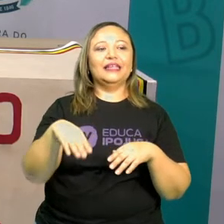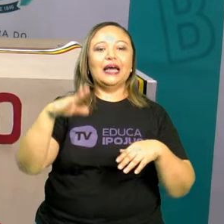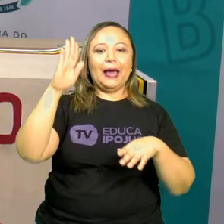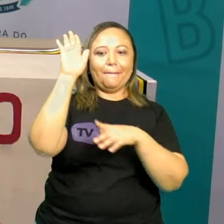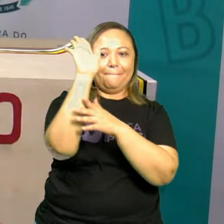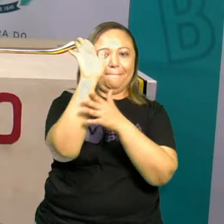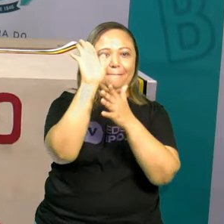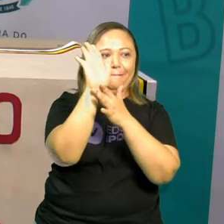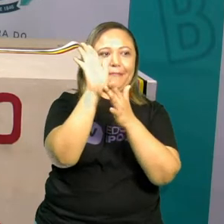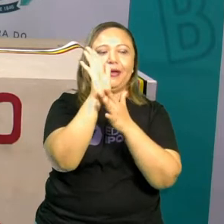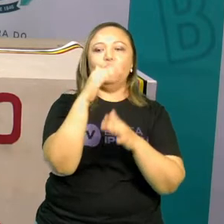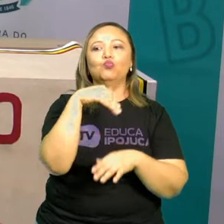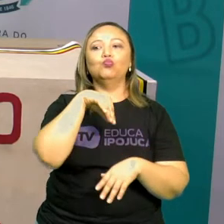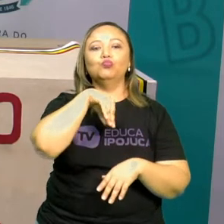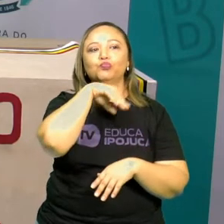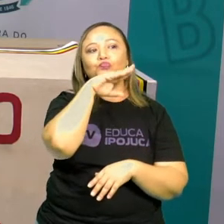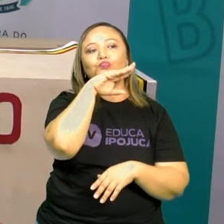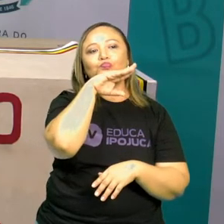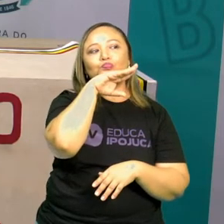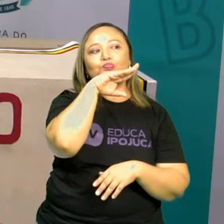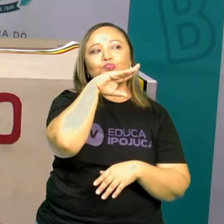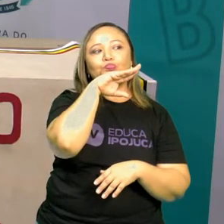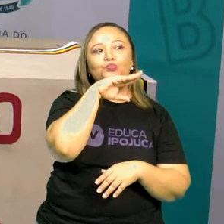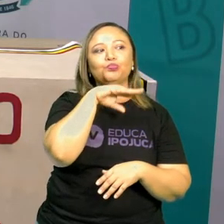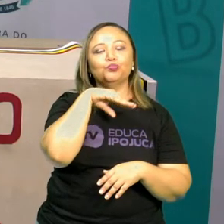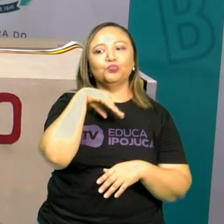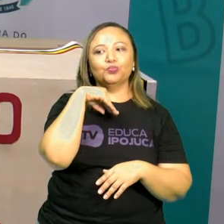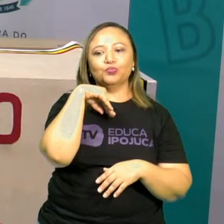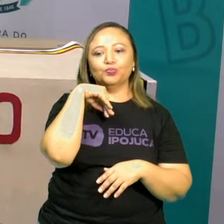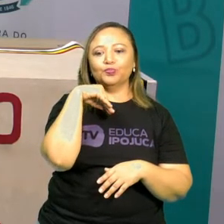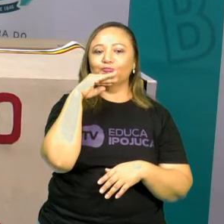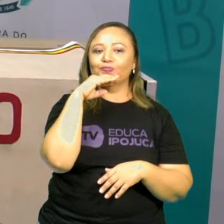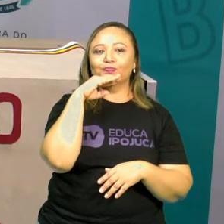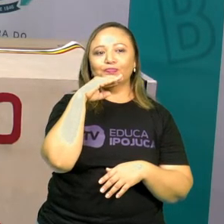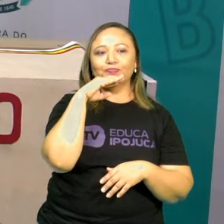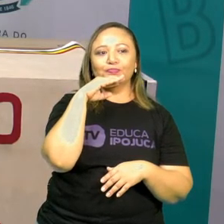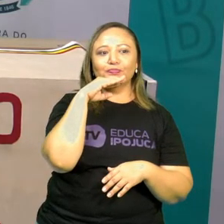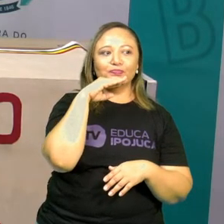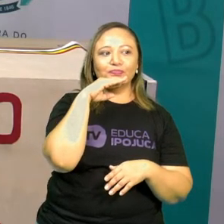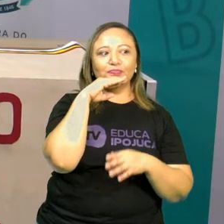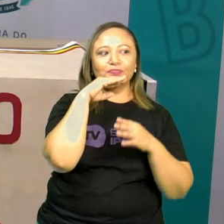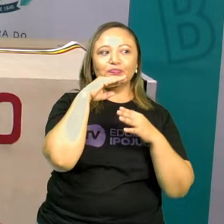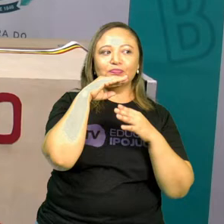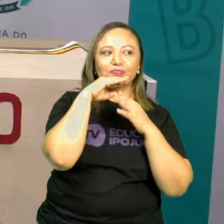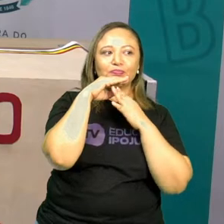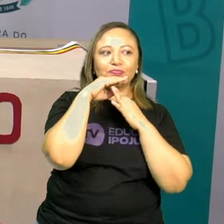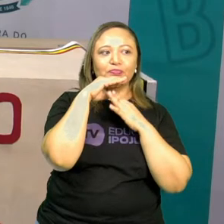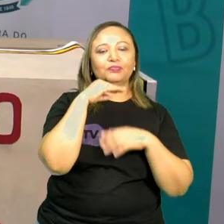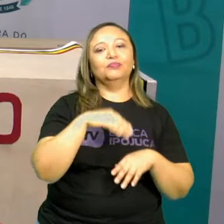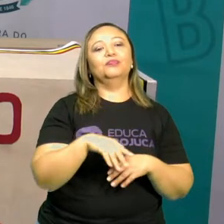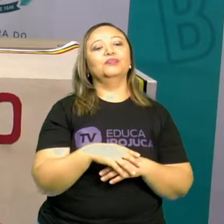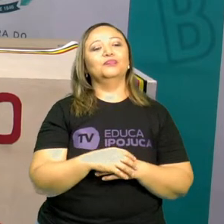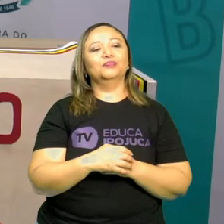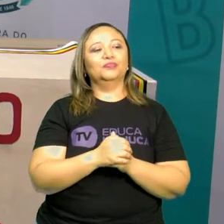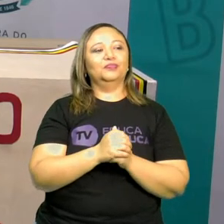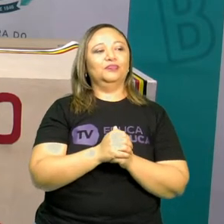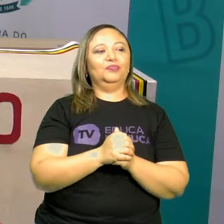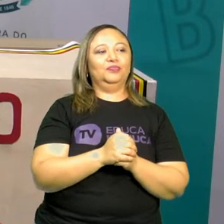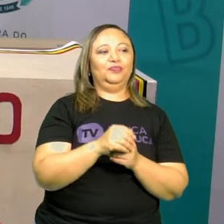mão no queixinho. Coloca, ó. A mãozinha aqui no queixinho. Que legal.